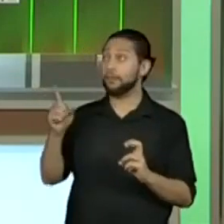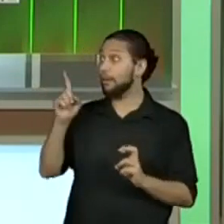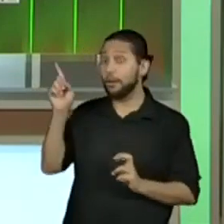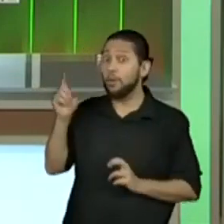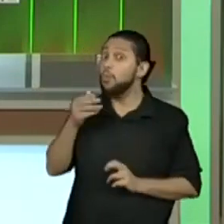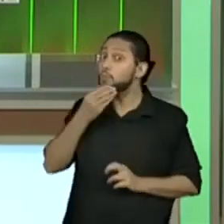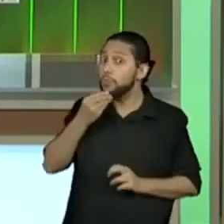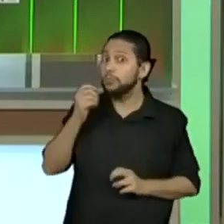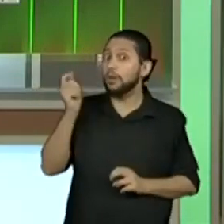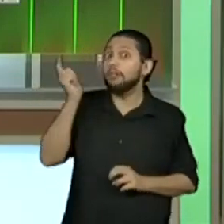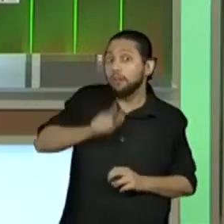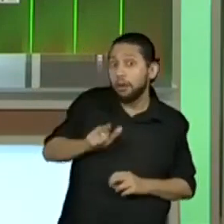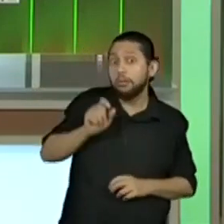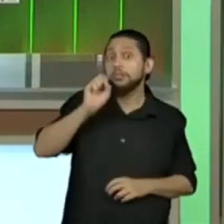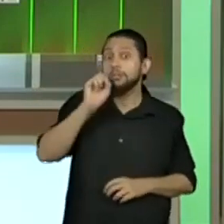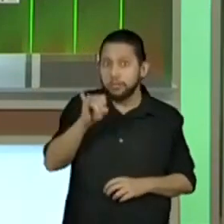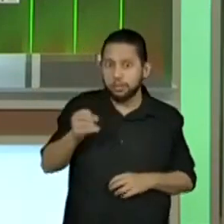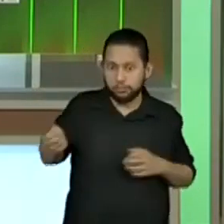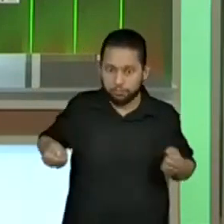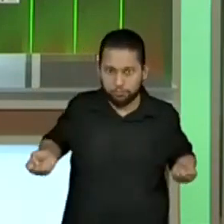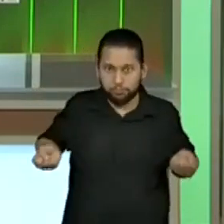trazer pontos para o Alain.